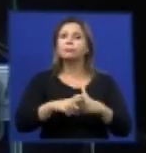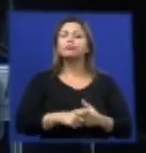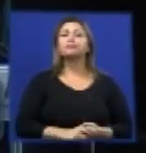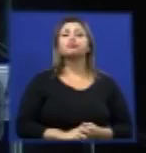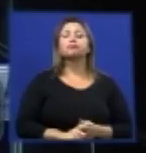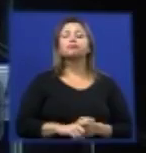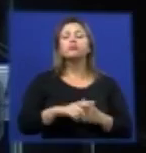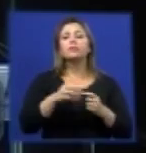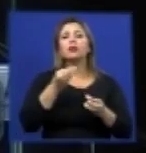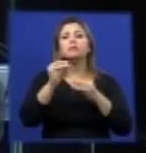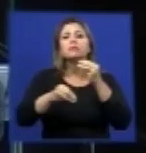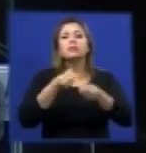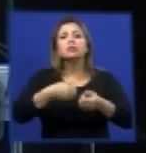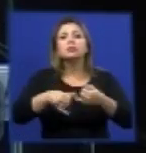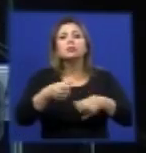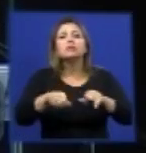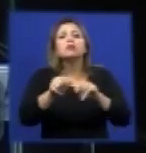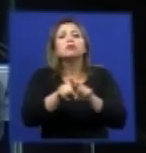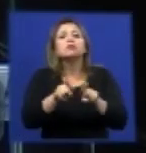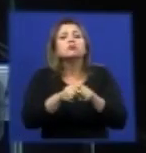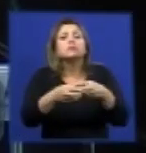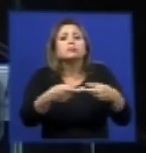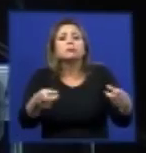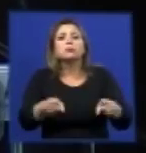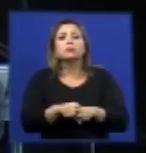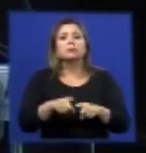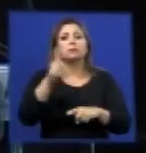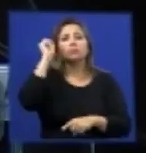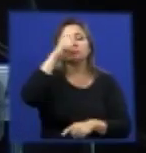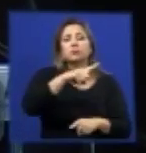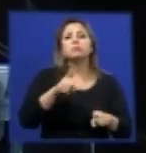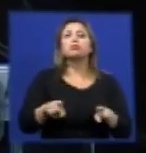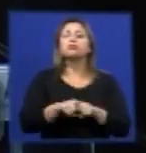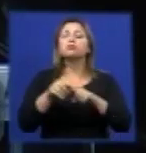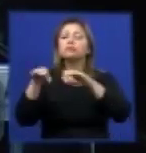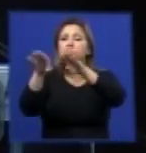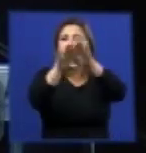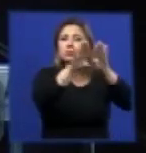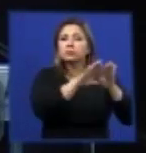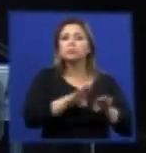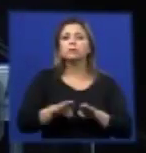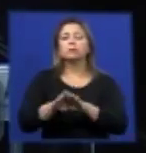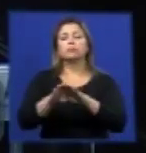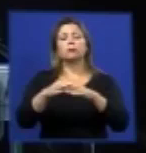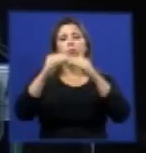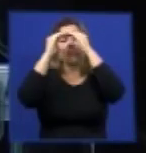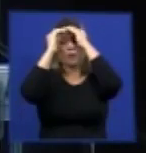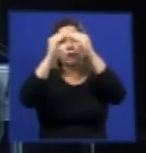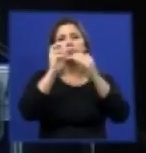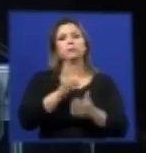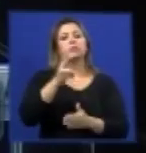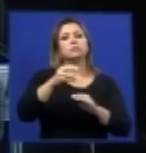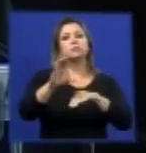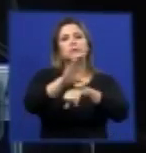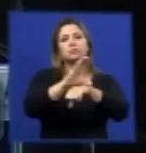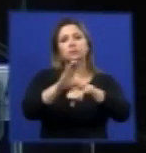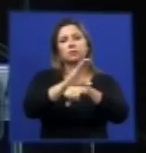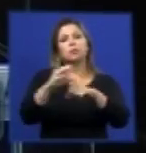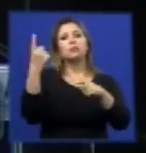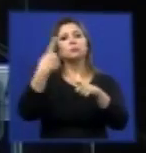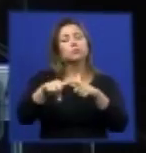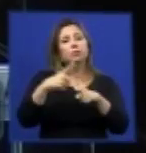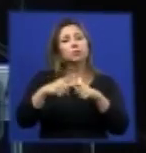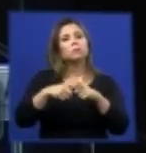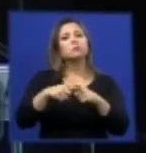componentes não são hierarquizados eles tem o peso dentro da constituição desse problema